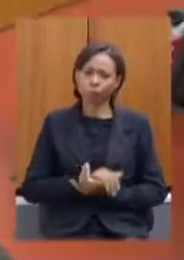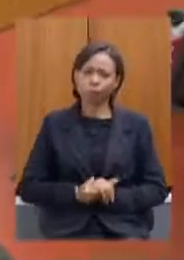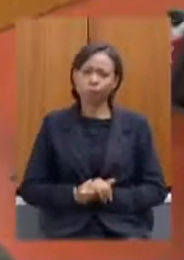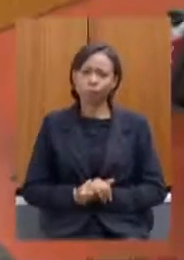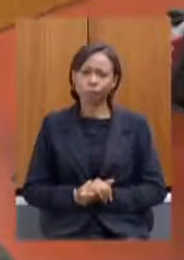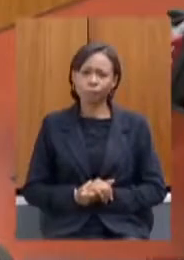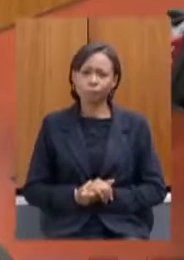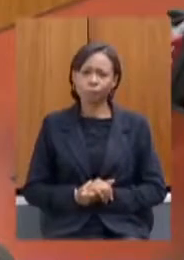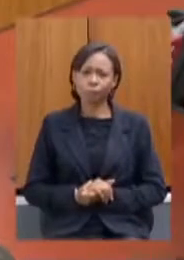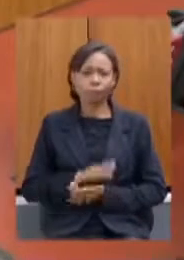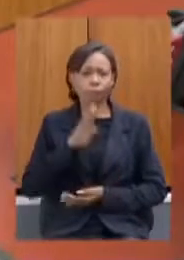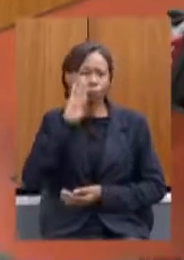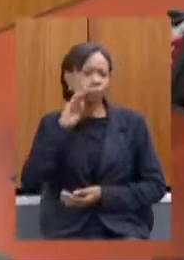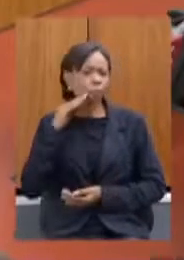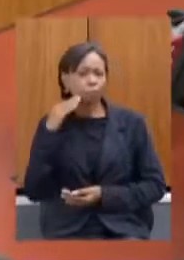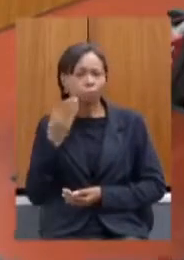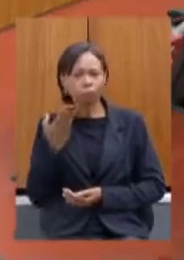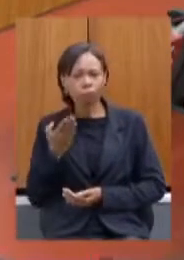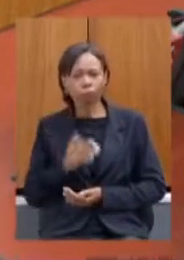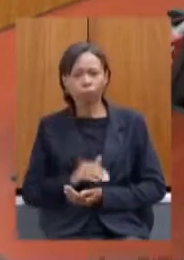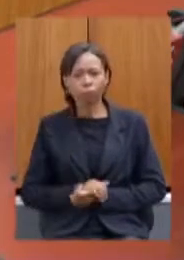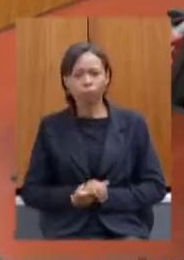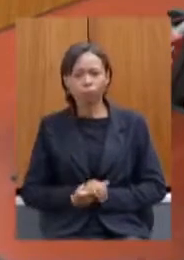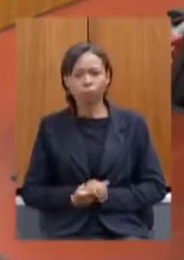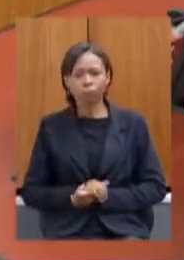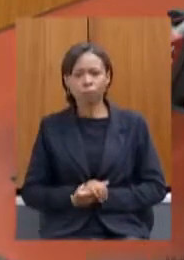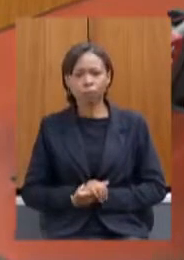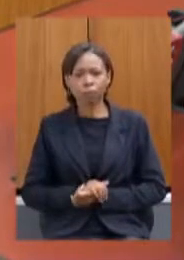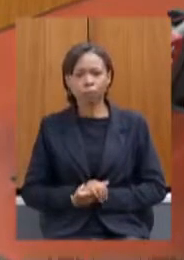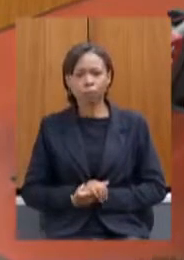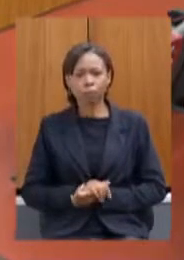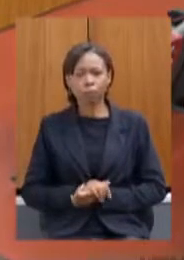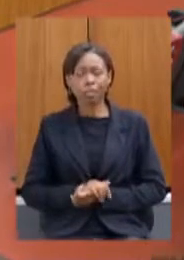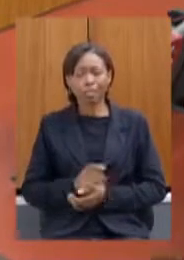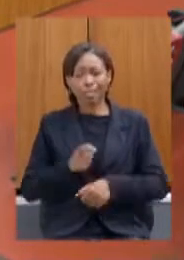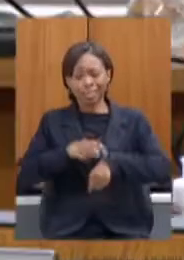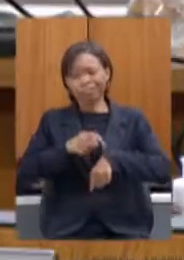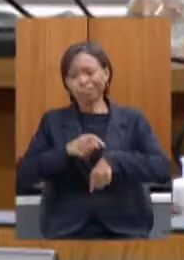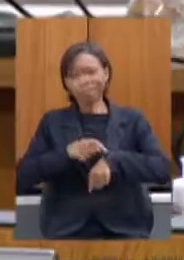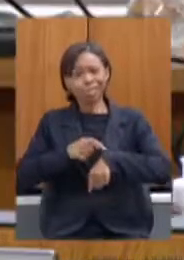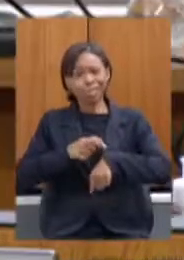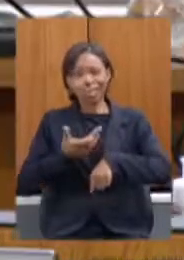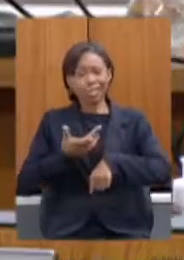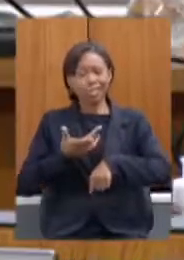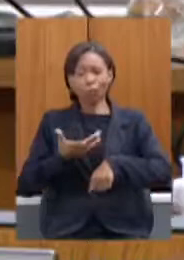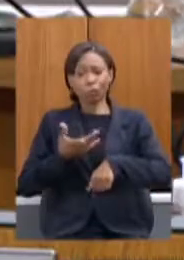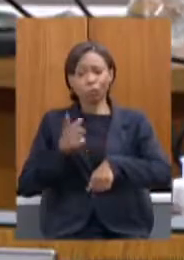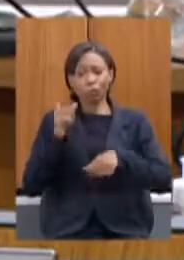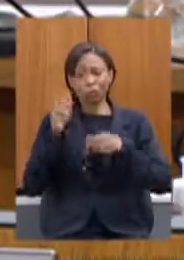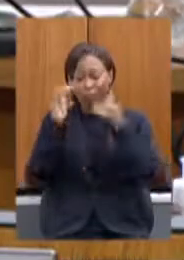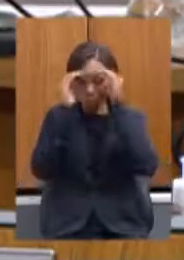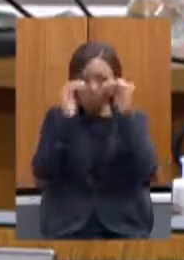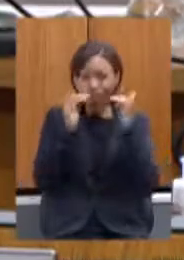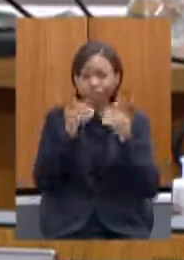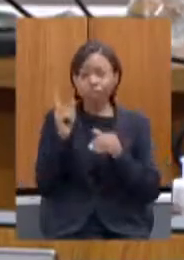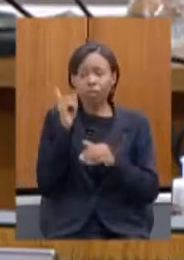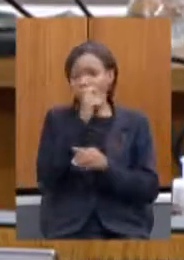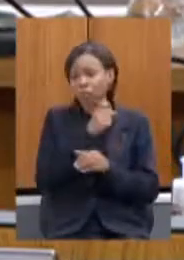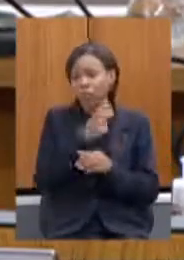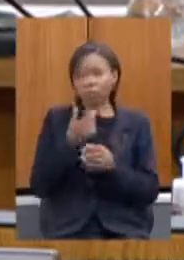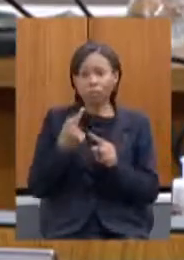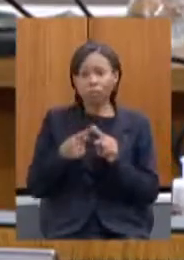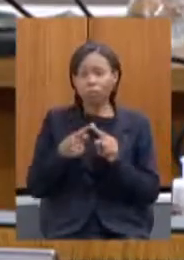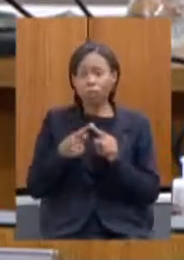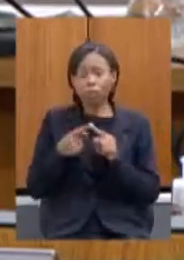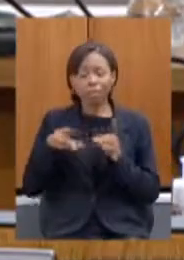deputada Beatriz o problema de a gente tentar cumprir o tempo é que às vezes a gente não é didática o suficiente então eu vou tentar sê